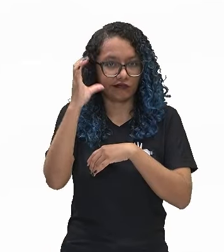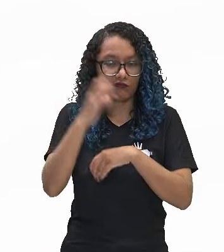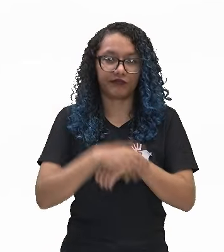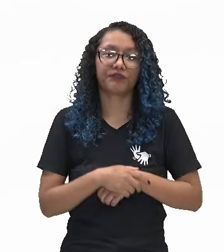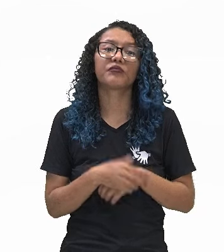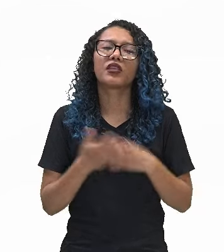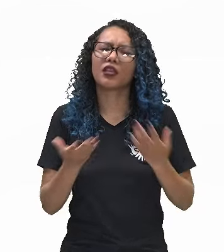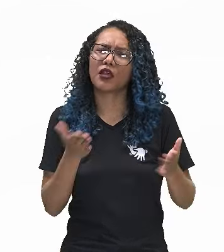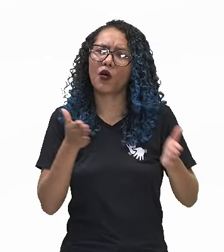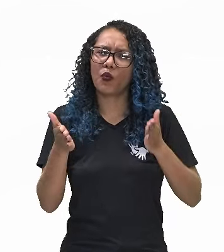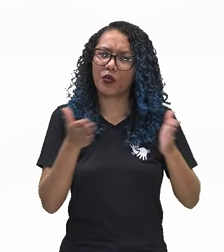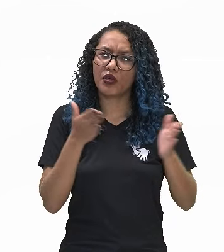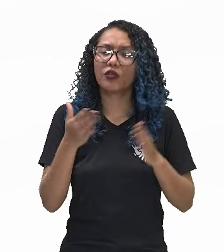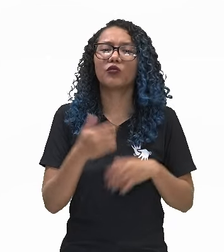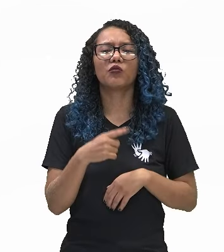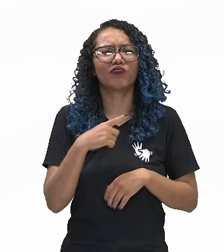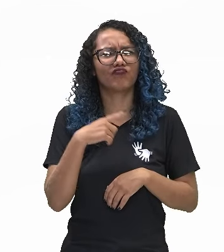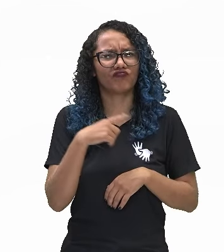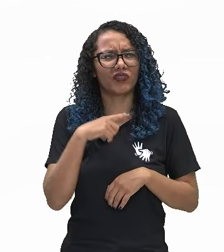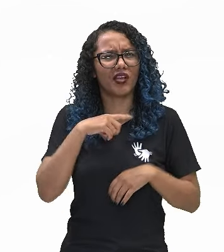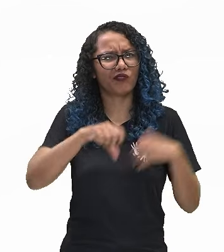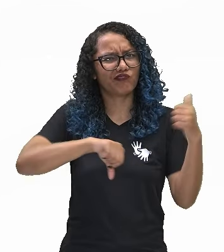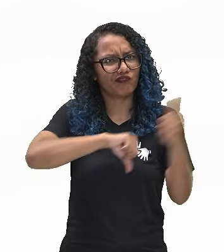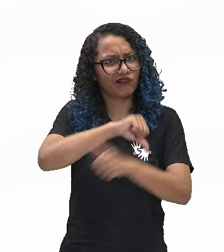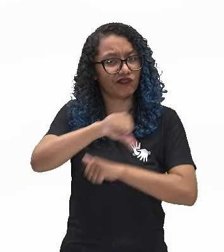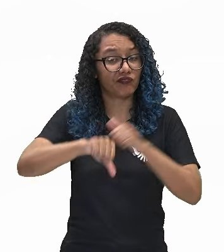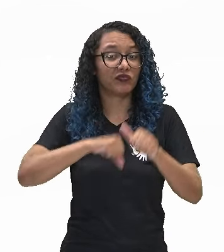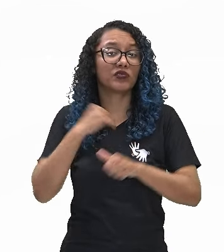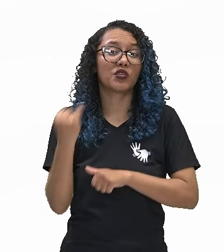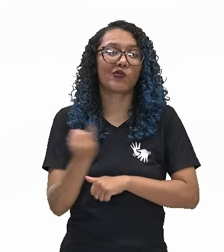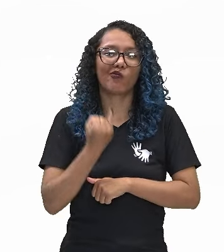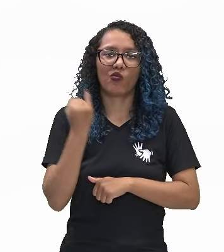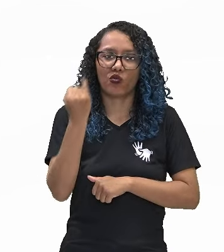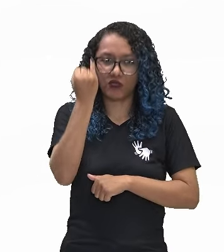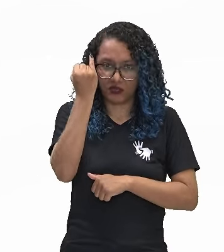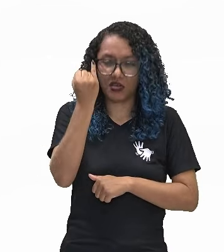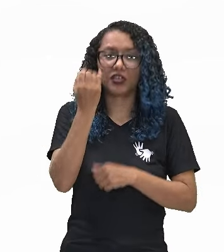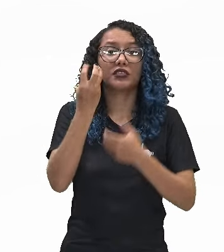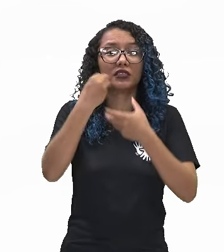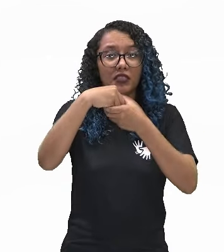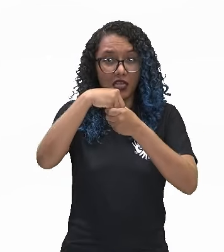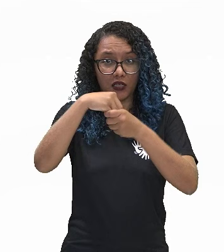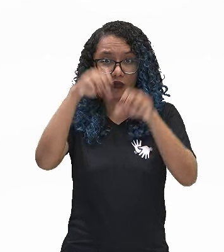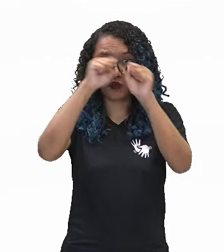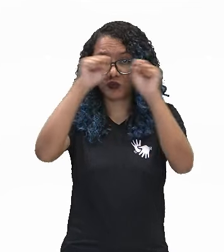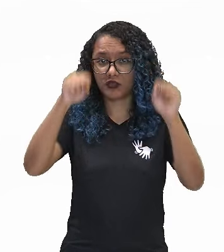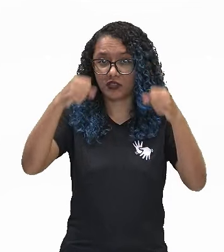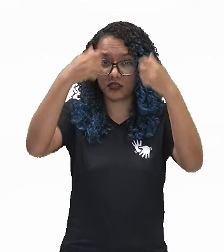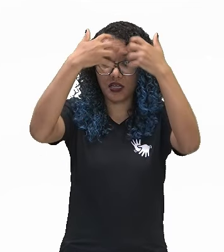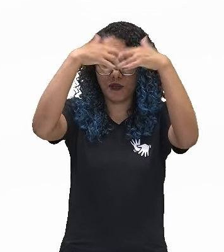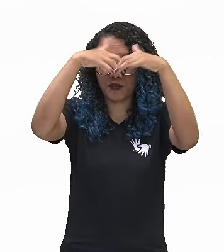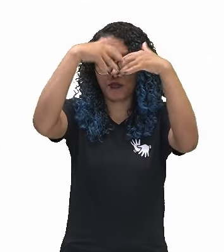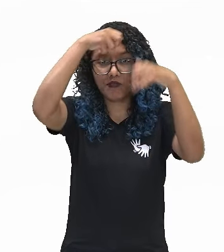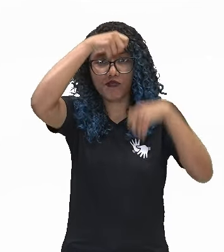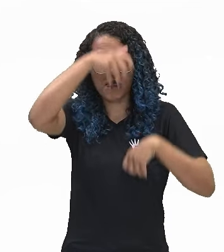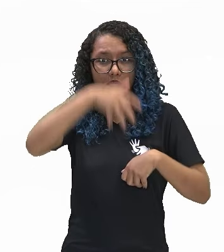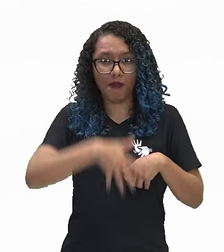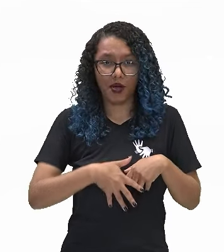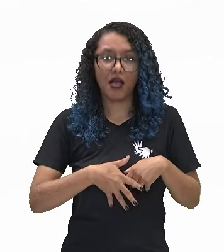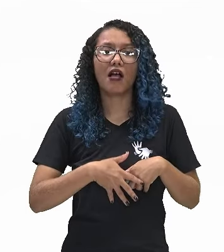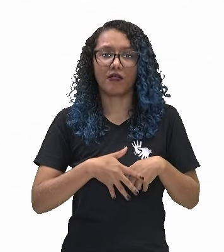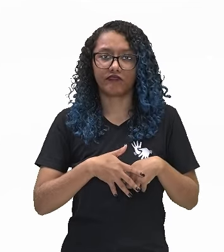período que apresenta transformações críticas no desenvolvimento do sistema nervoso, mediadas por aspectos